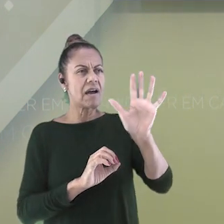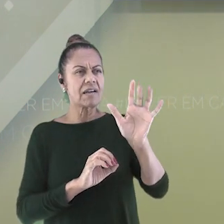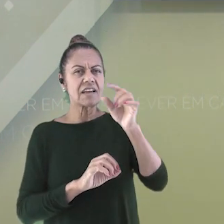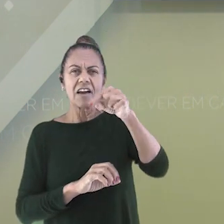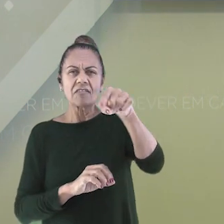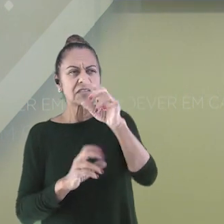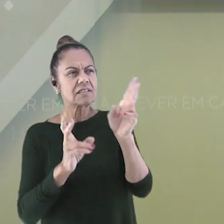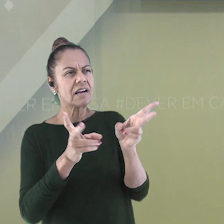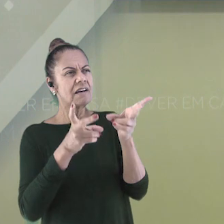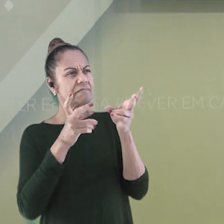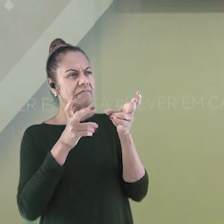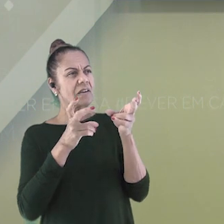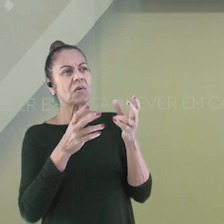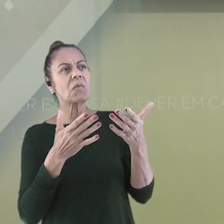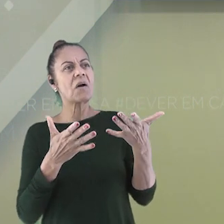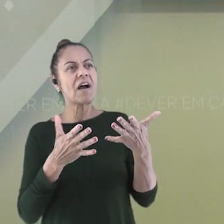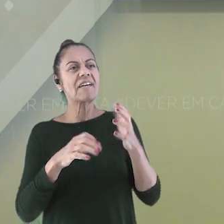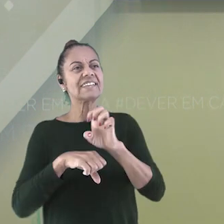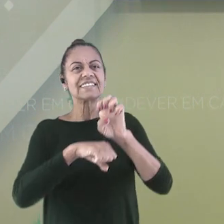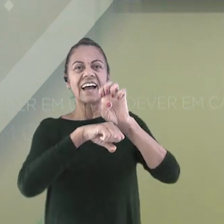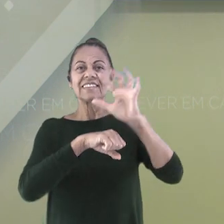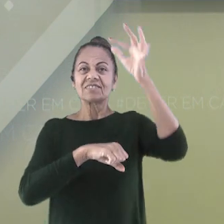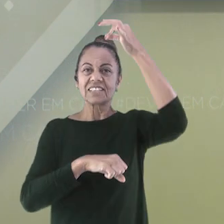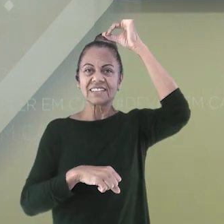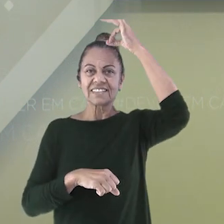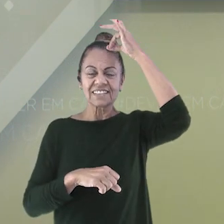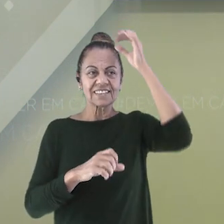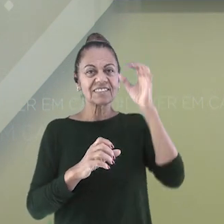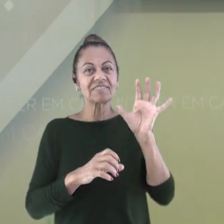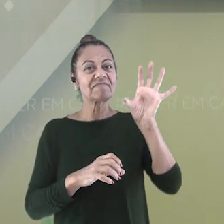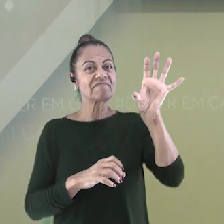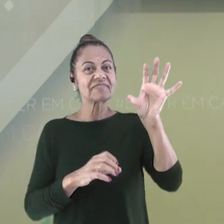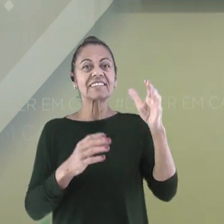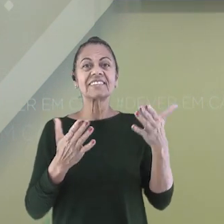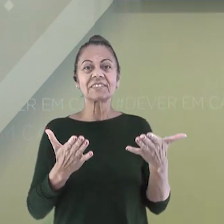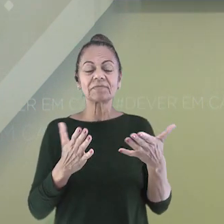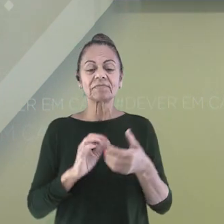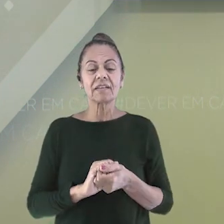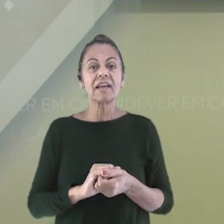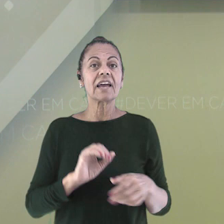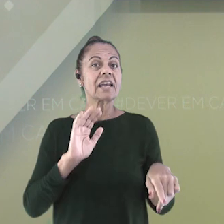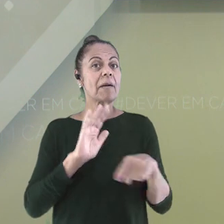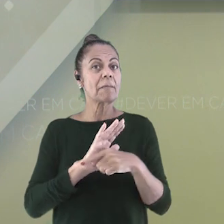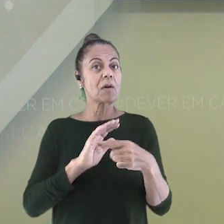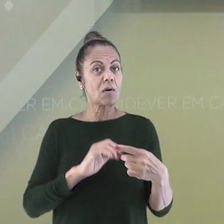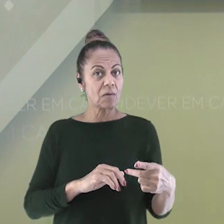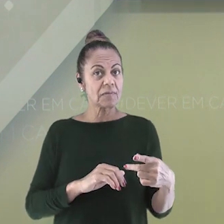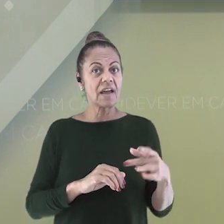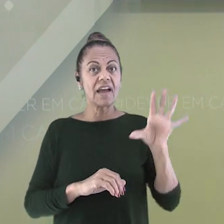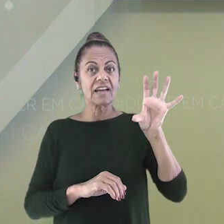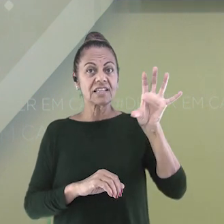posição do Espírito Santo aqui? O nosso estado pertencia à região oriental